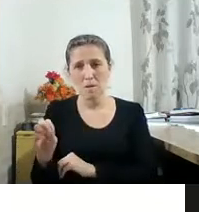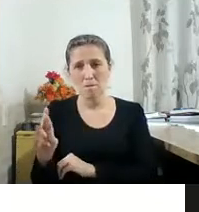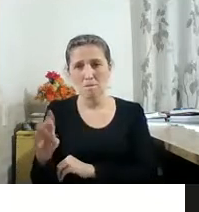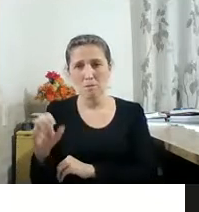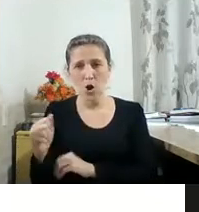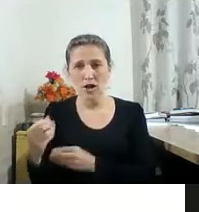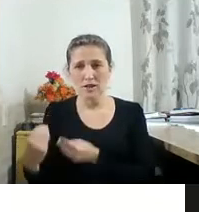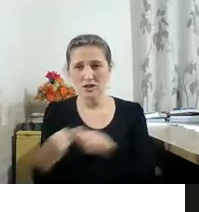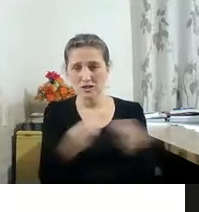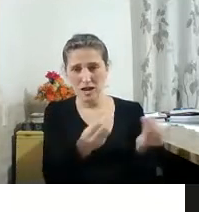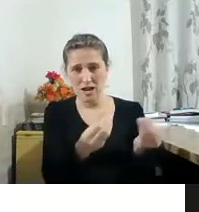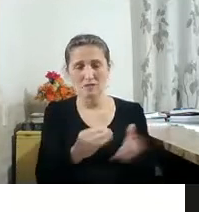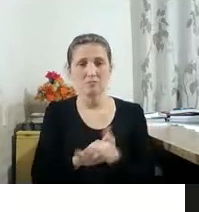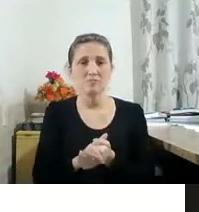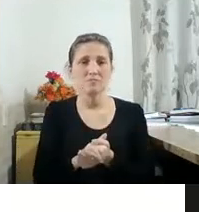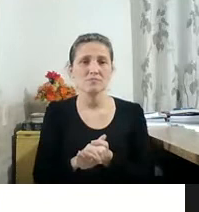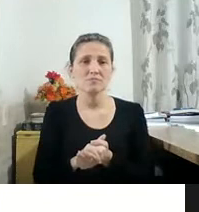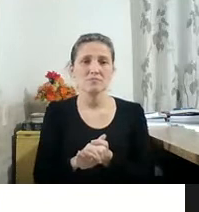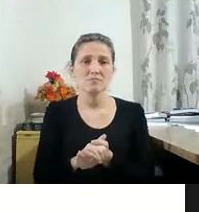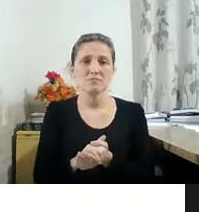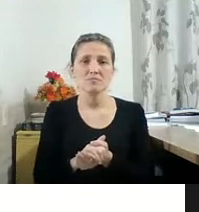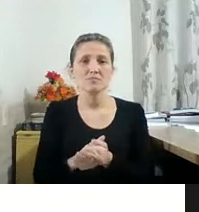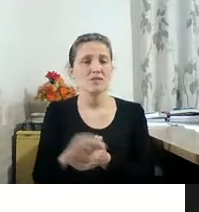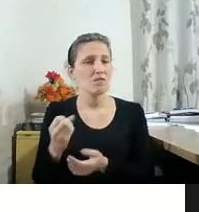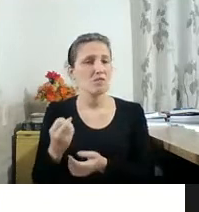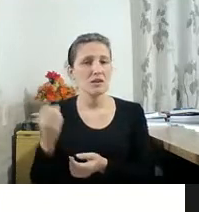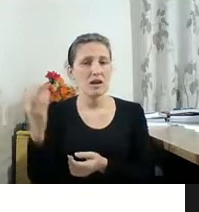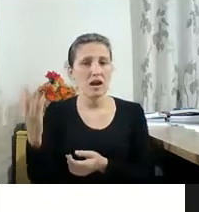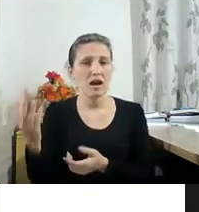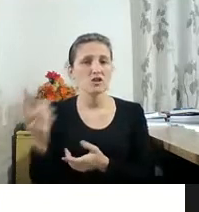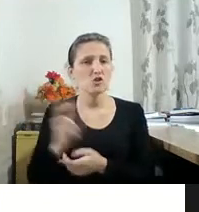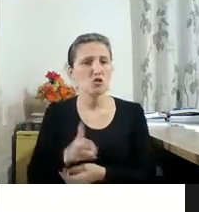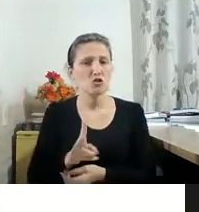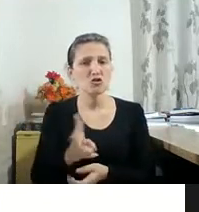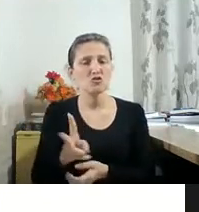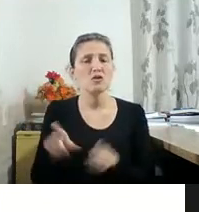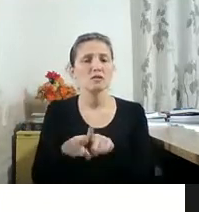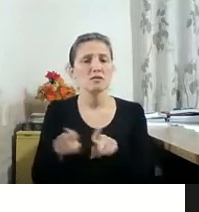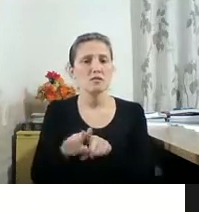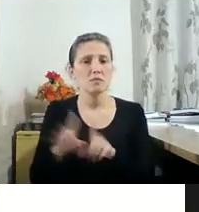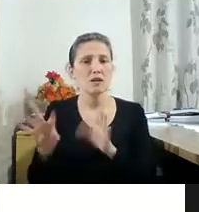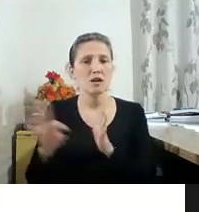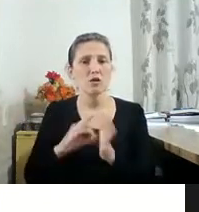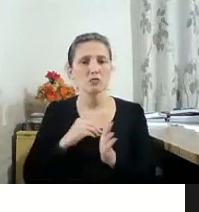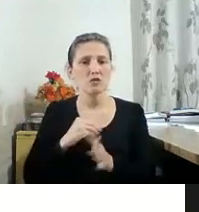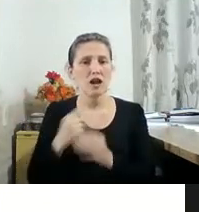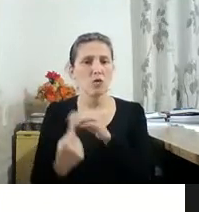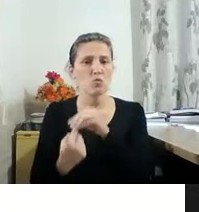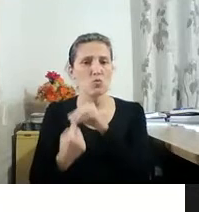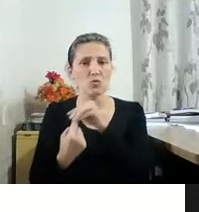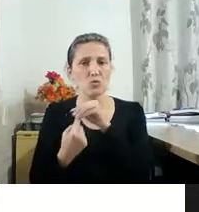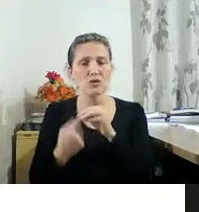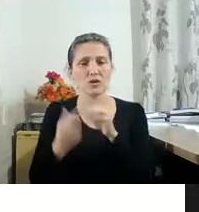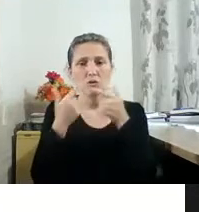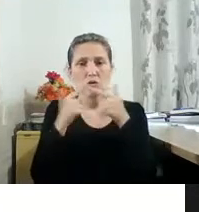Viagem pelo Fantástico continua consistente enquanto projeto autoral e singular quanto ao uso da fotografia como linguagem e